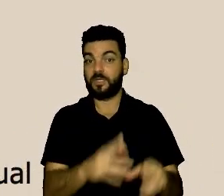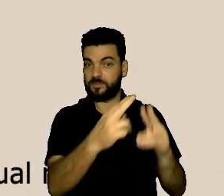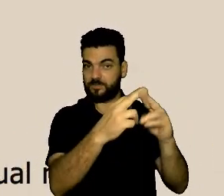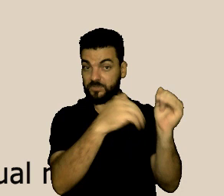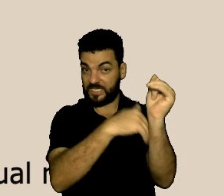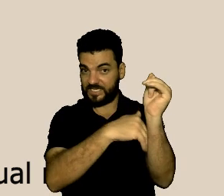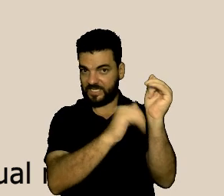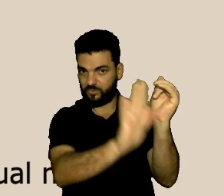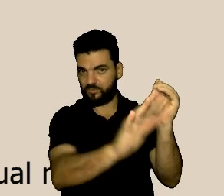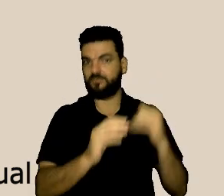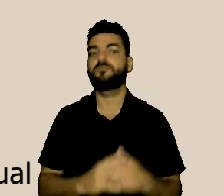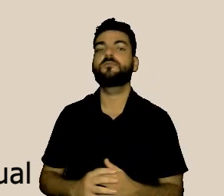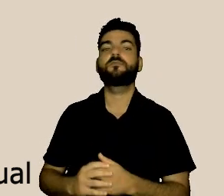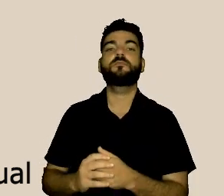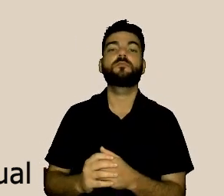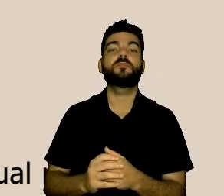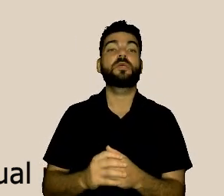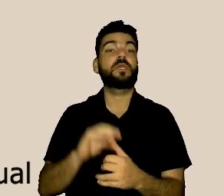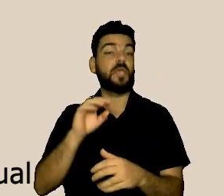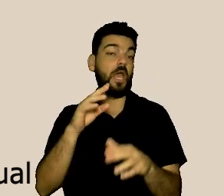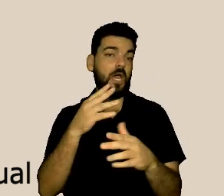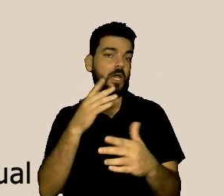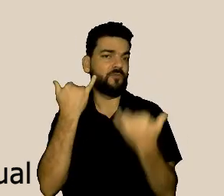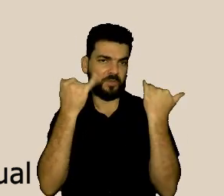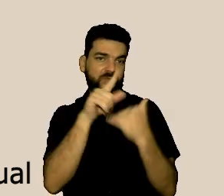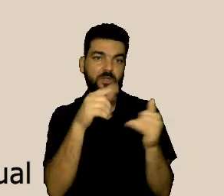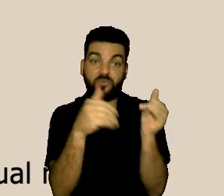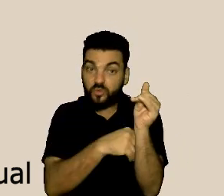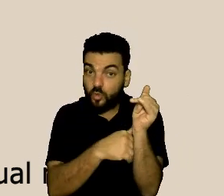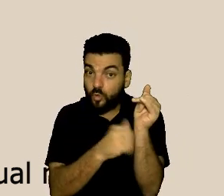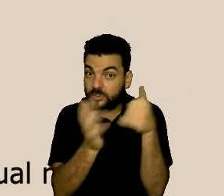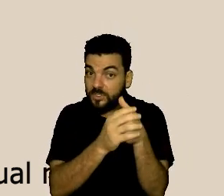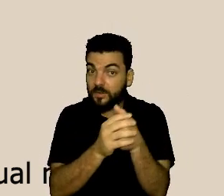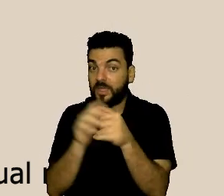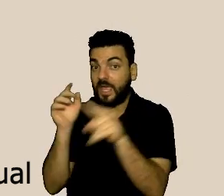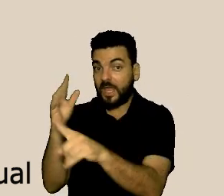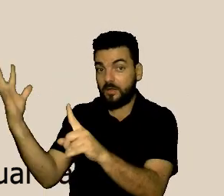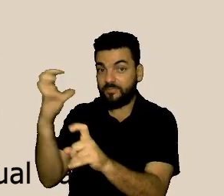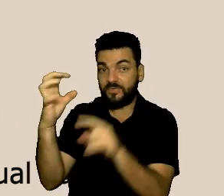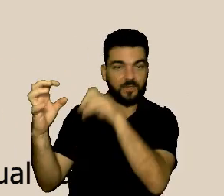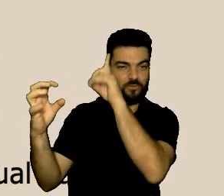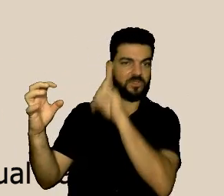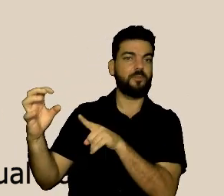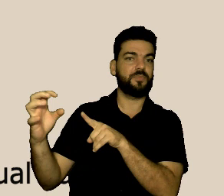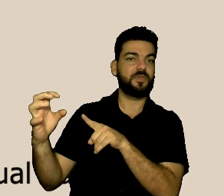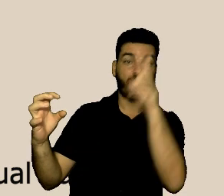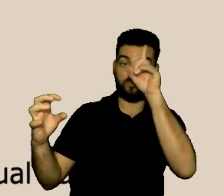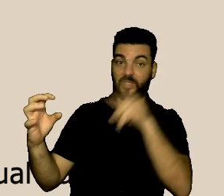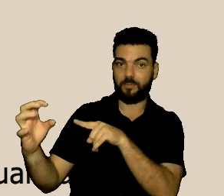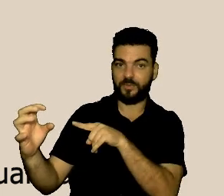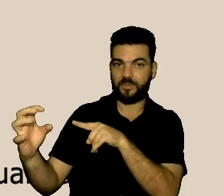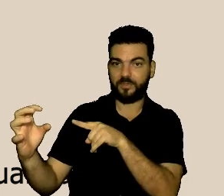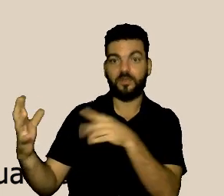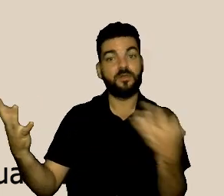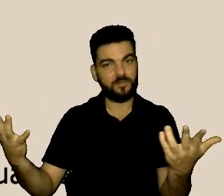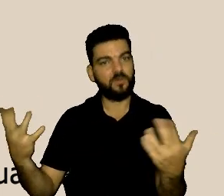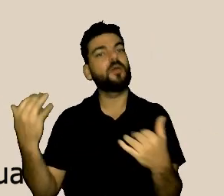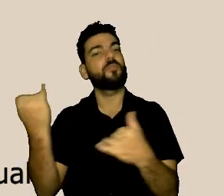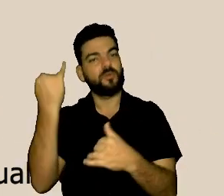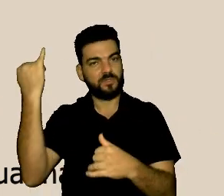utilizada pelas ouvidorias, pela lei de acesso à informação, mas agora a pseudodonimização